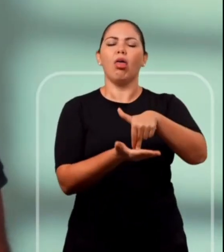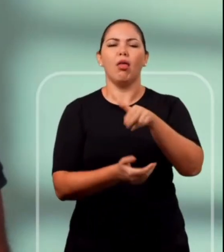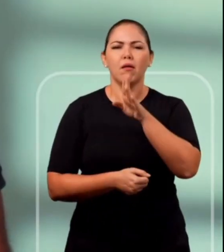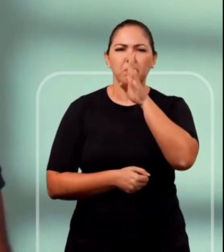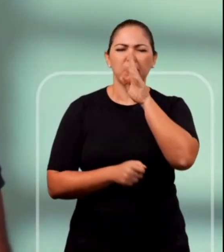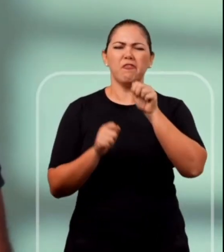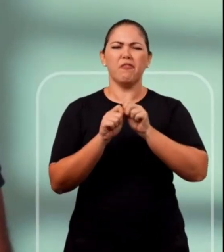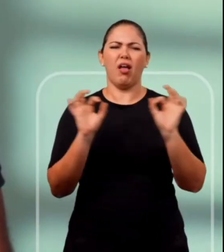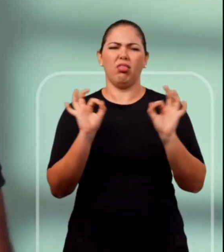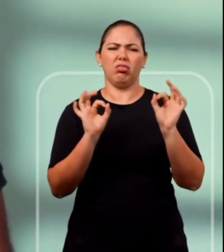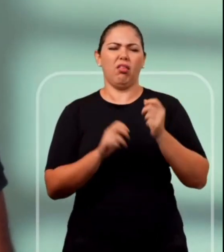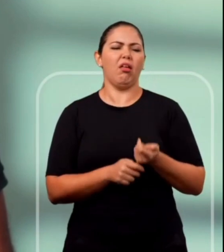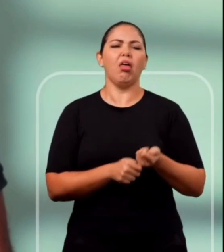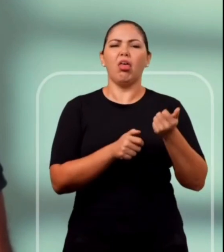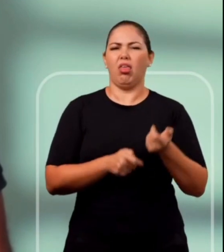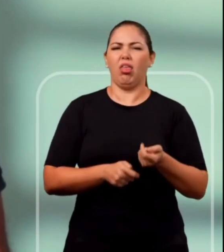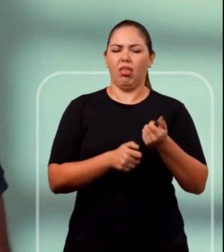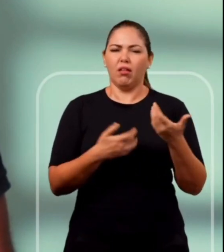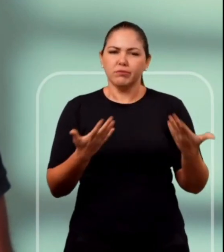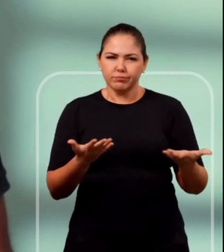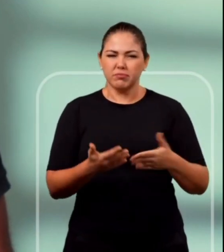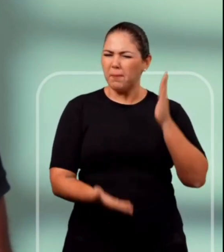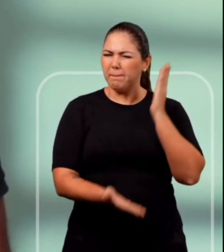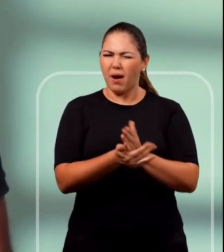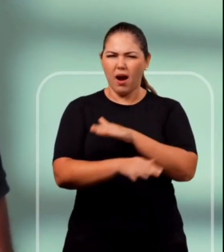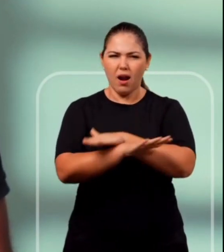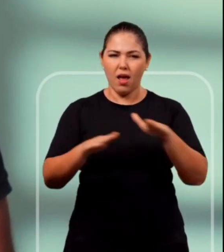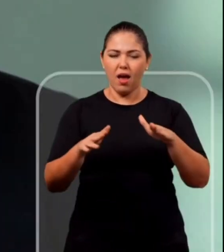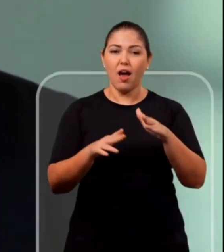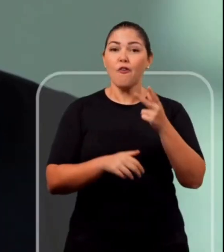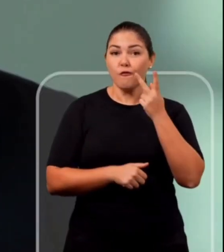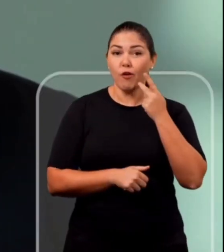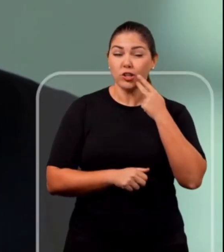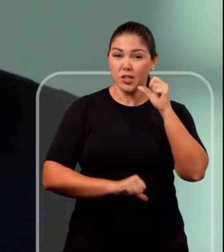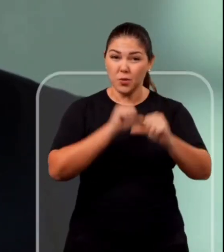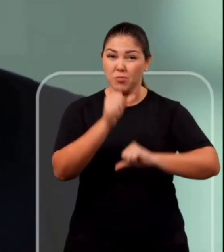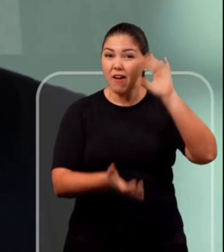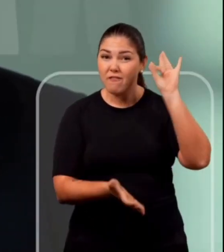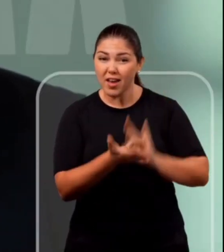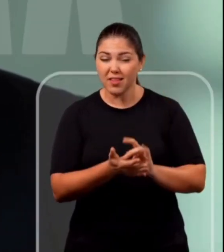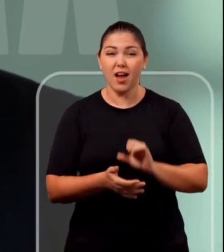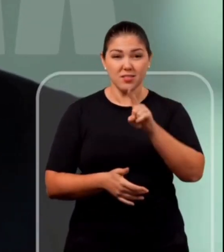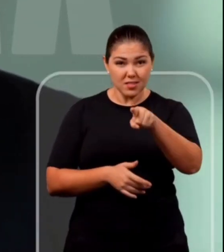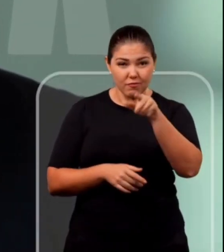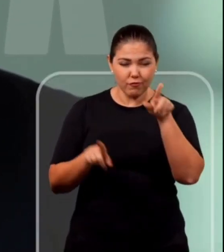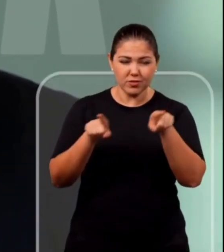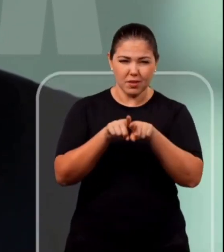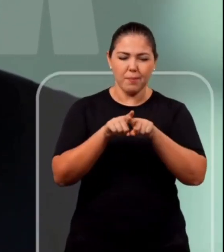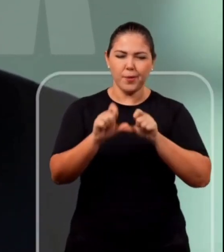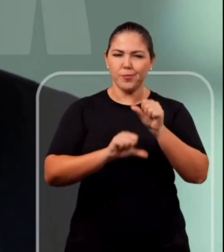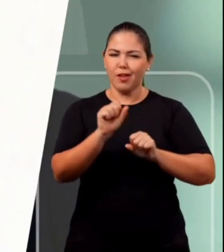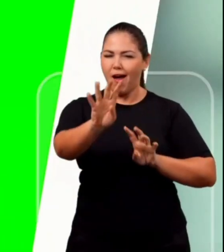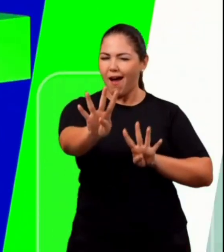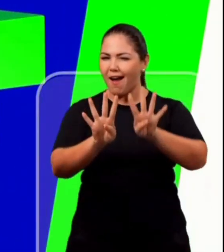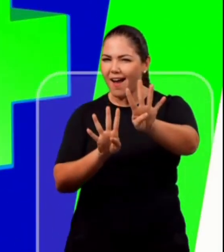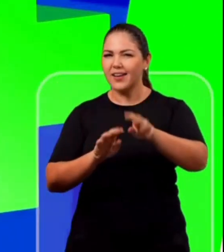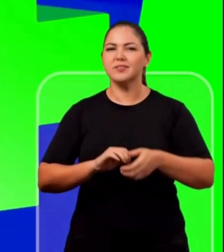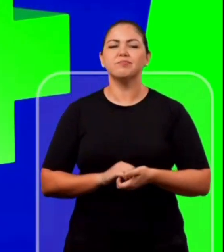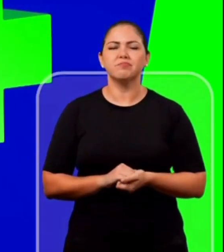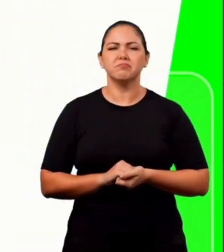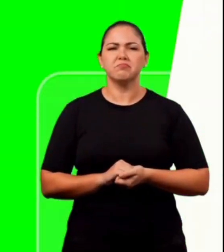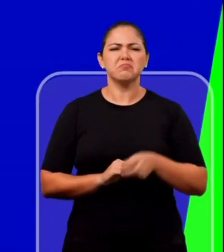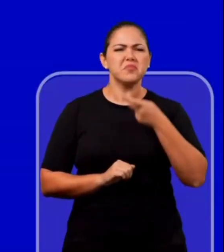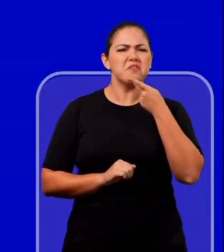aceitar um poste que precisa de padrinho porque não tem luz próprio. Chega, né? Fortaleza só vai mudar de verdade se você também mudar.